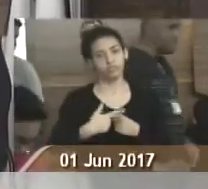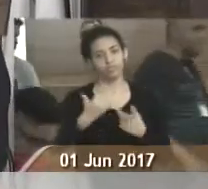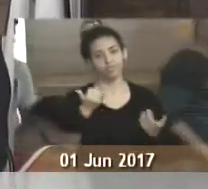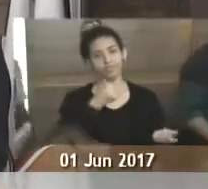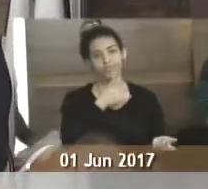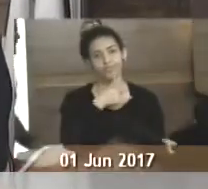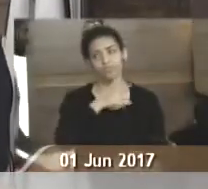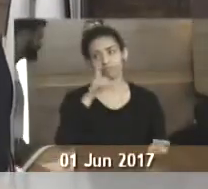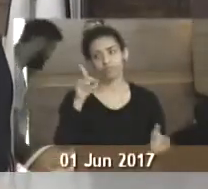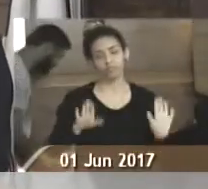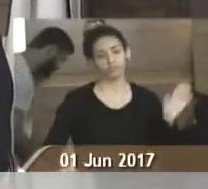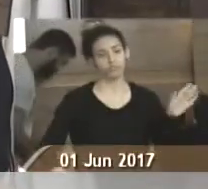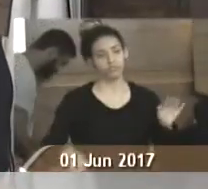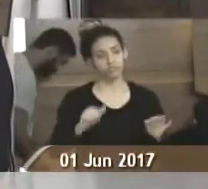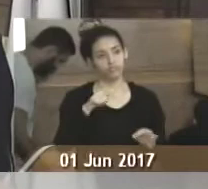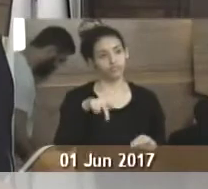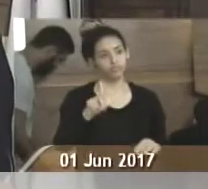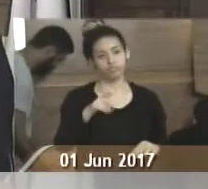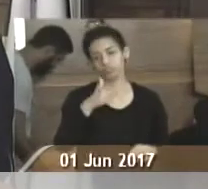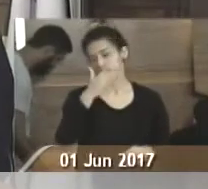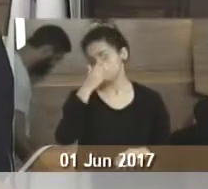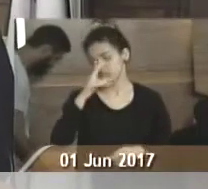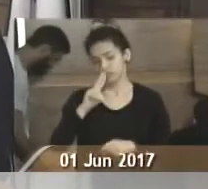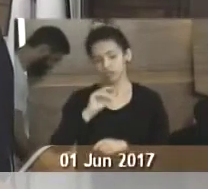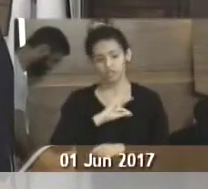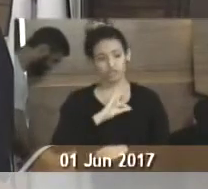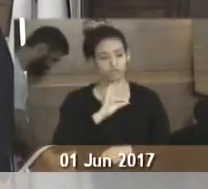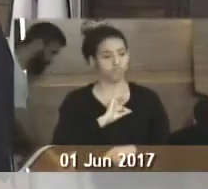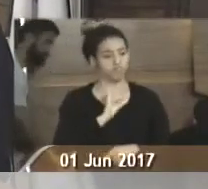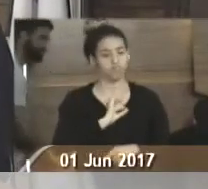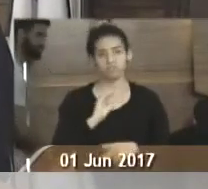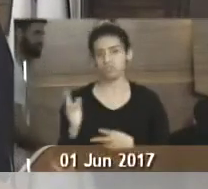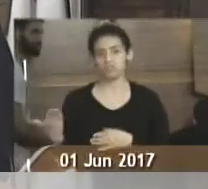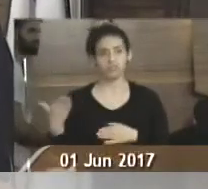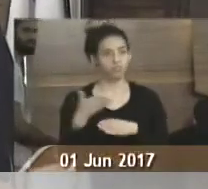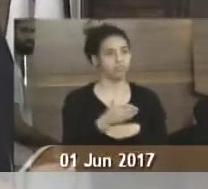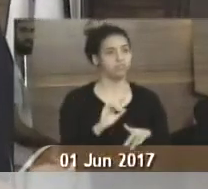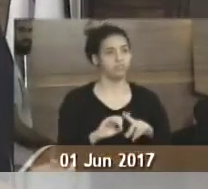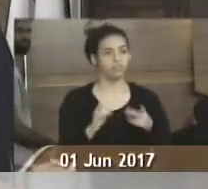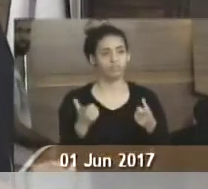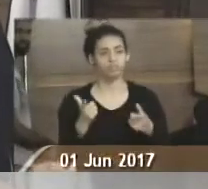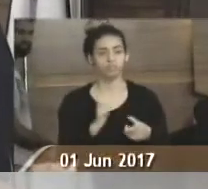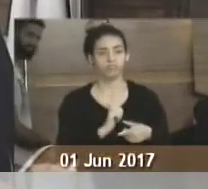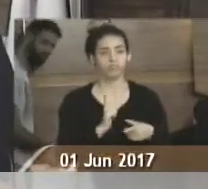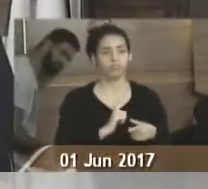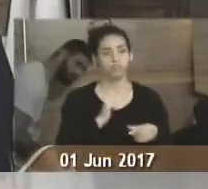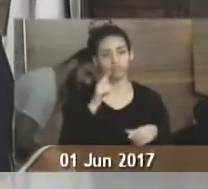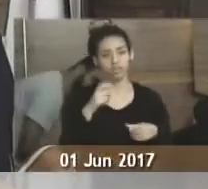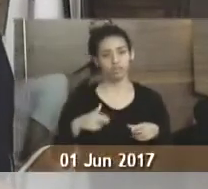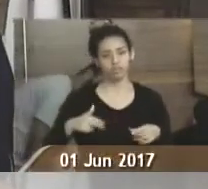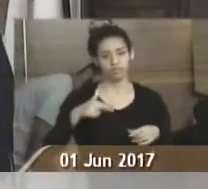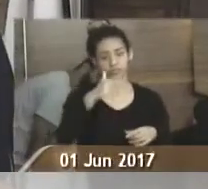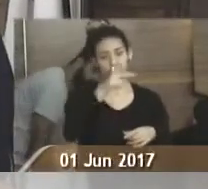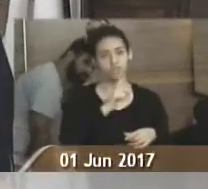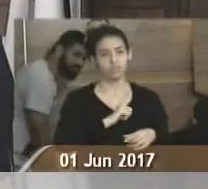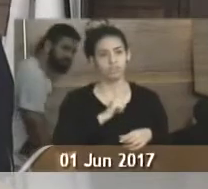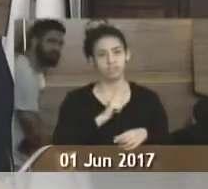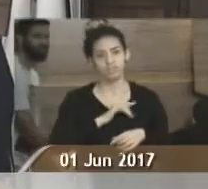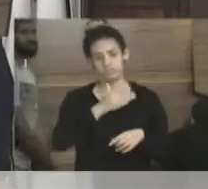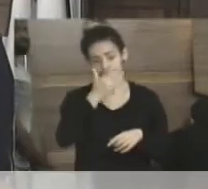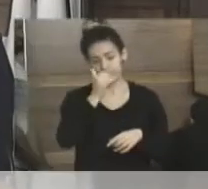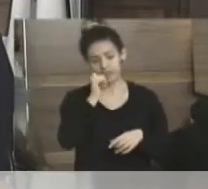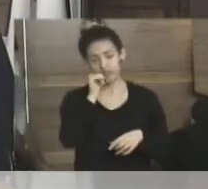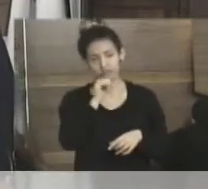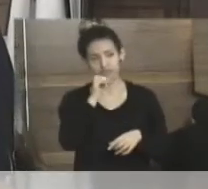Praia do Anil a polícia praticamente não entra, é um bairro muito familiar, eles acham que não, mas existe um escadão, existem prostitutas